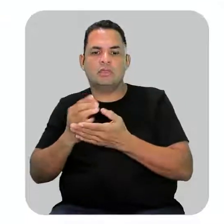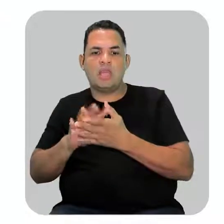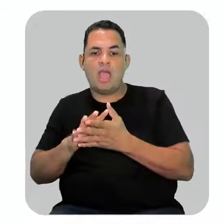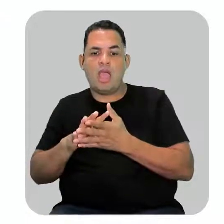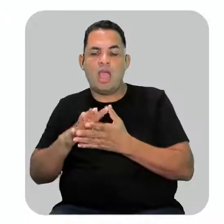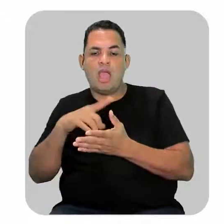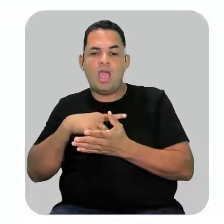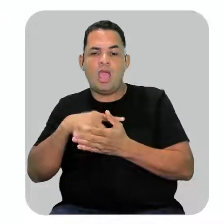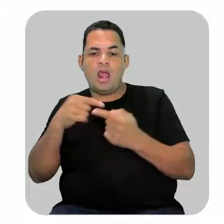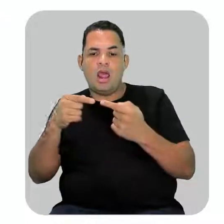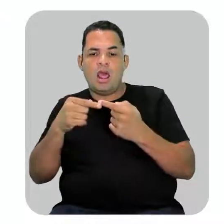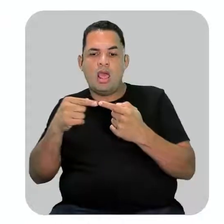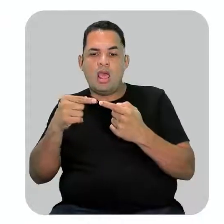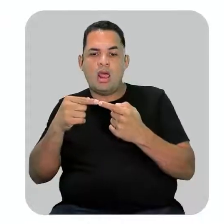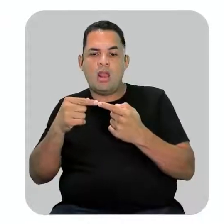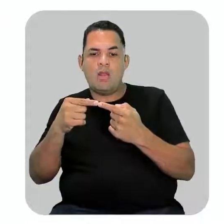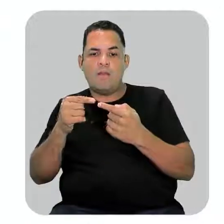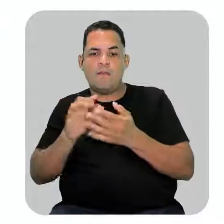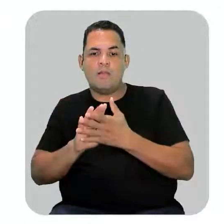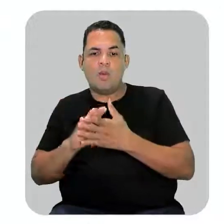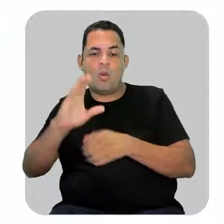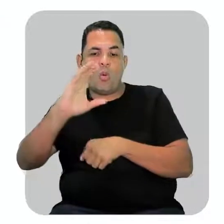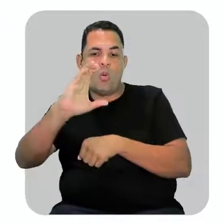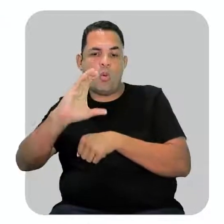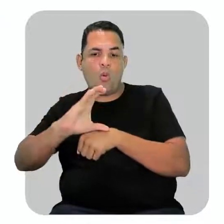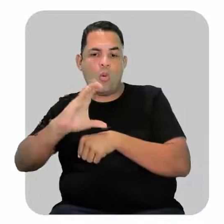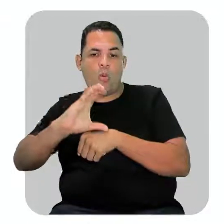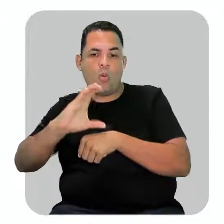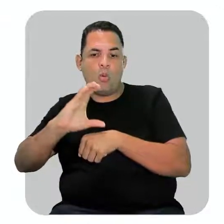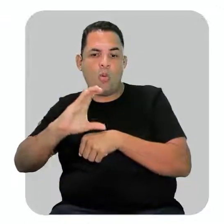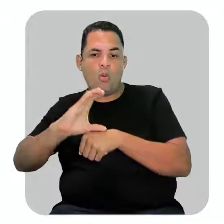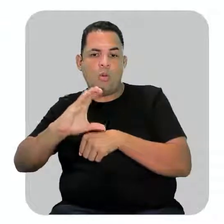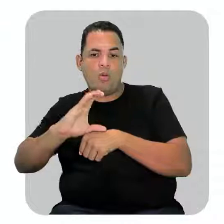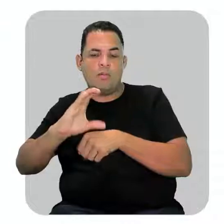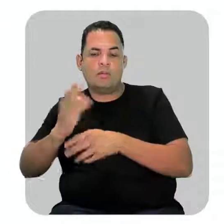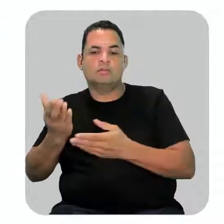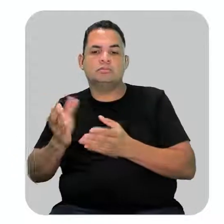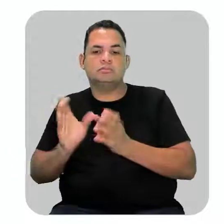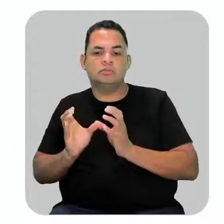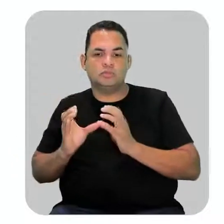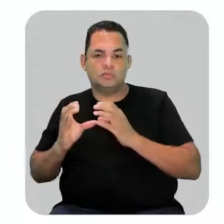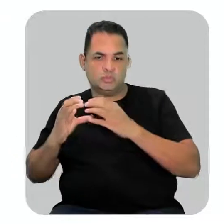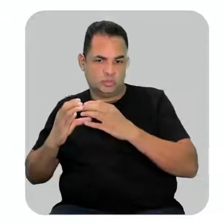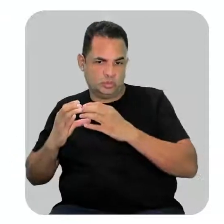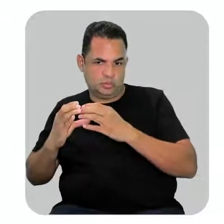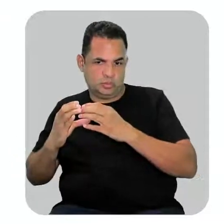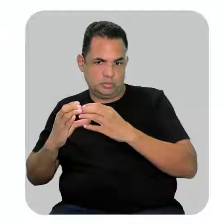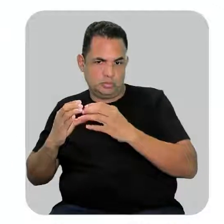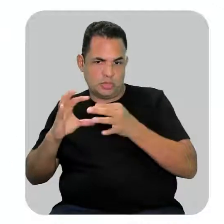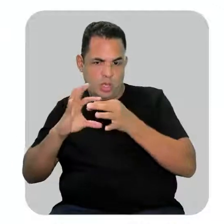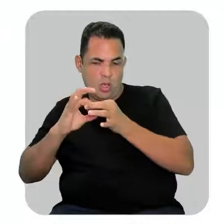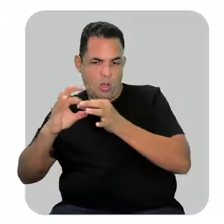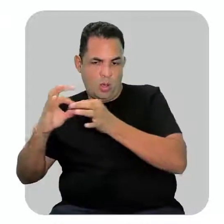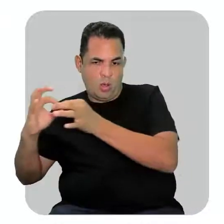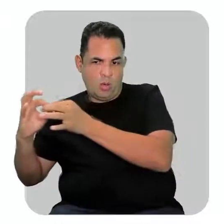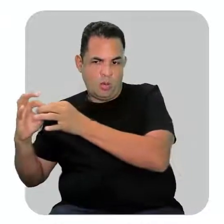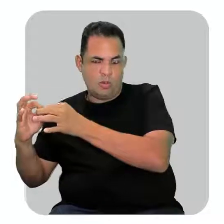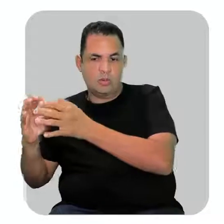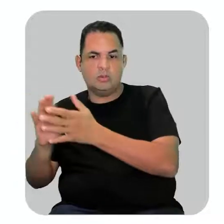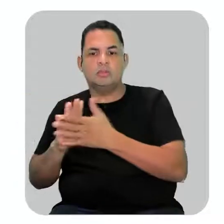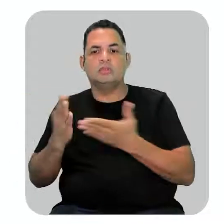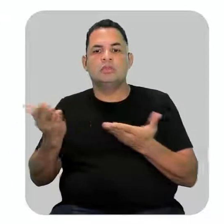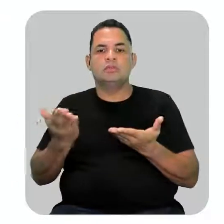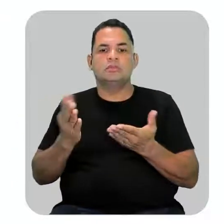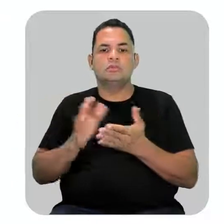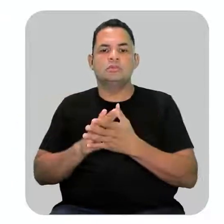grupos com os carbonos da nossa cadeia carbônica. E aí, eles formam o que nós